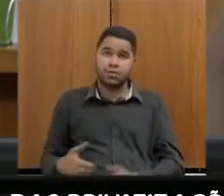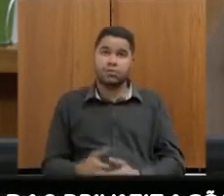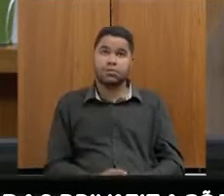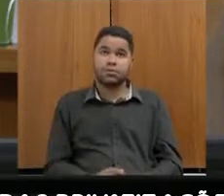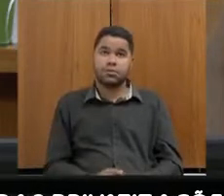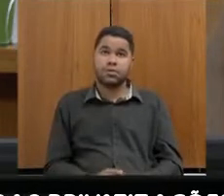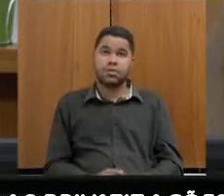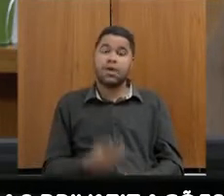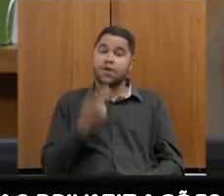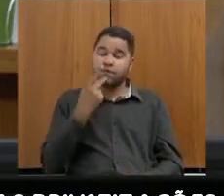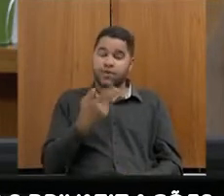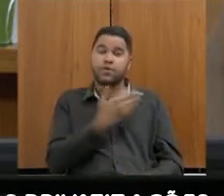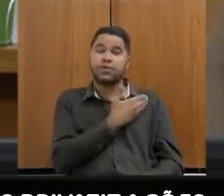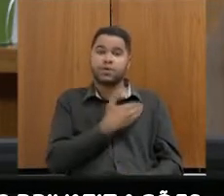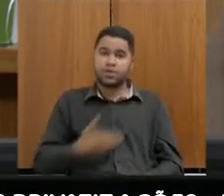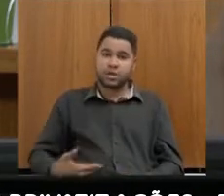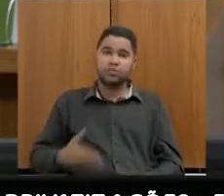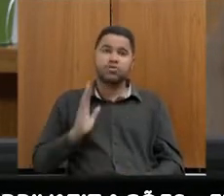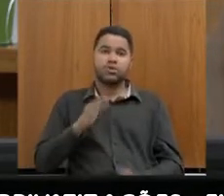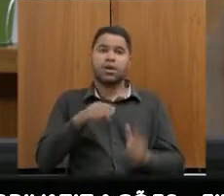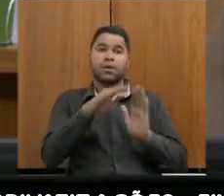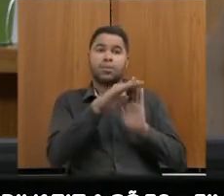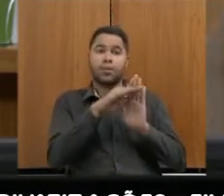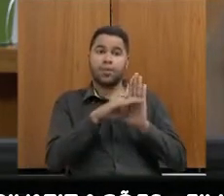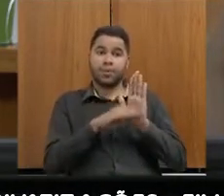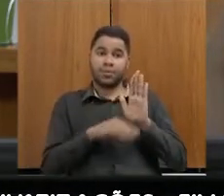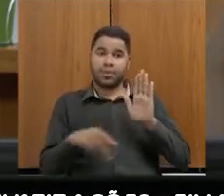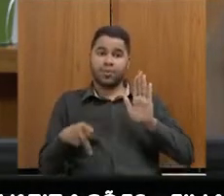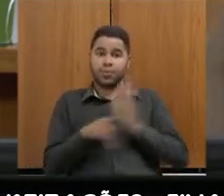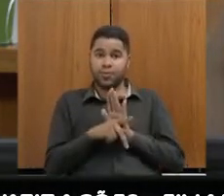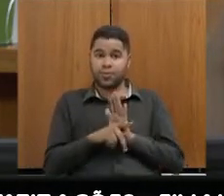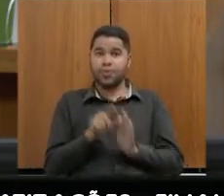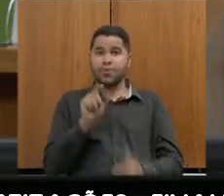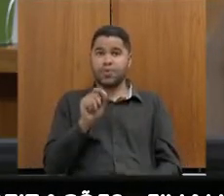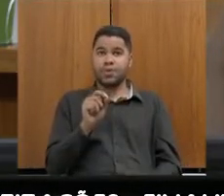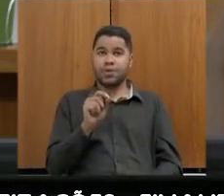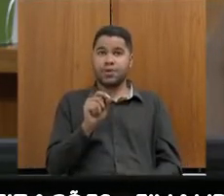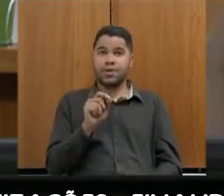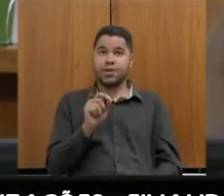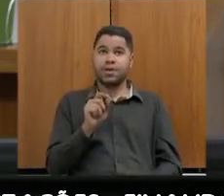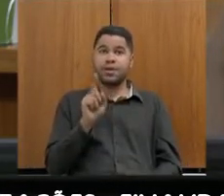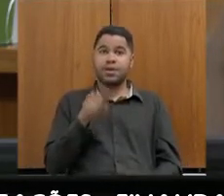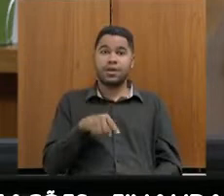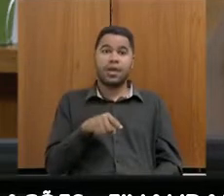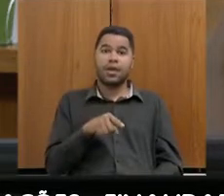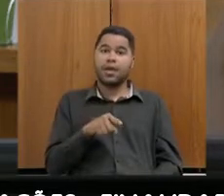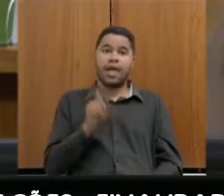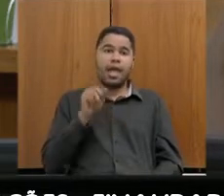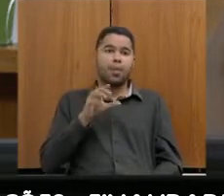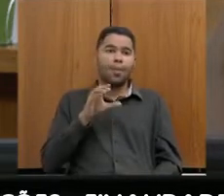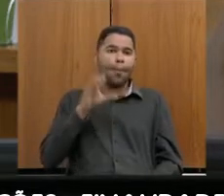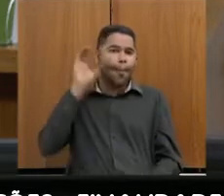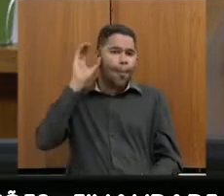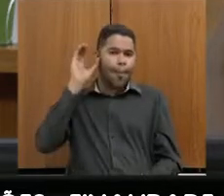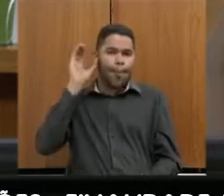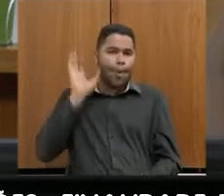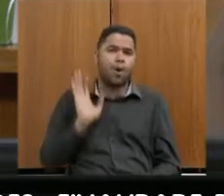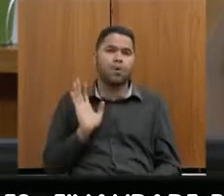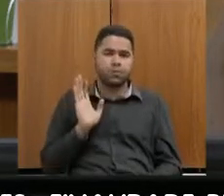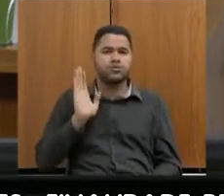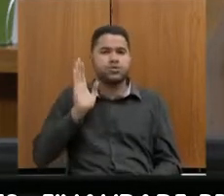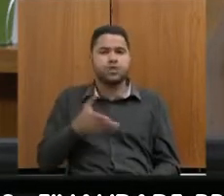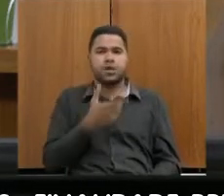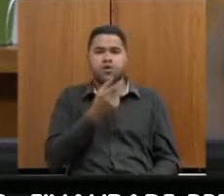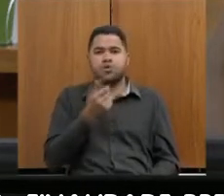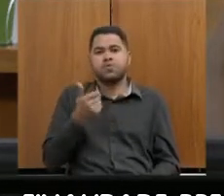insisto, o Estado já tomou suas providências no sentido de colocar isso como sigilo de informação, isso vem também desde